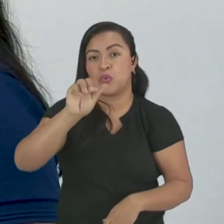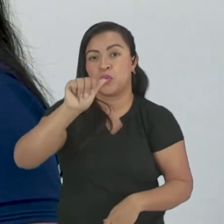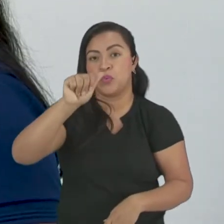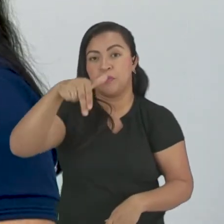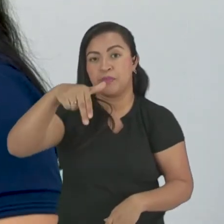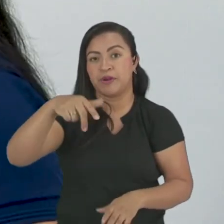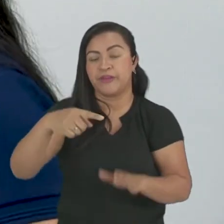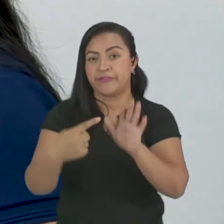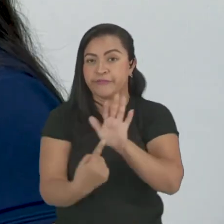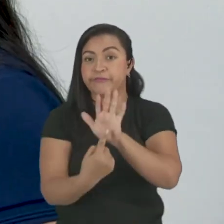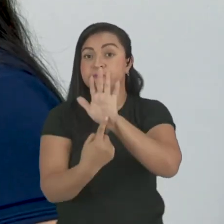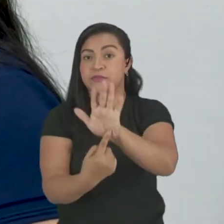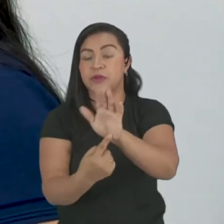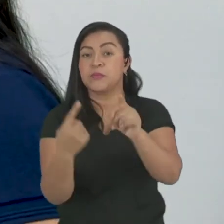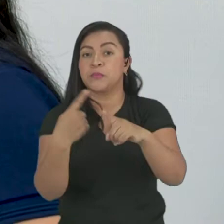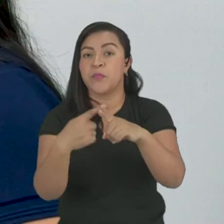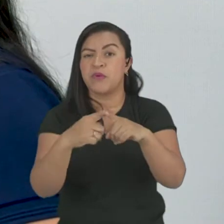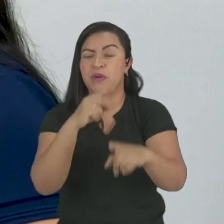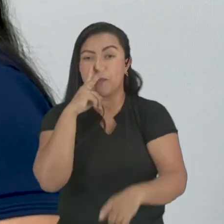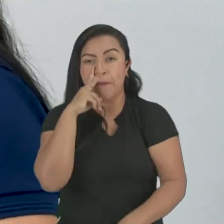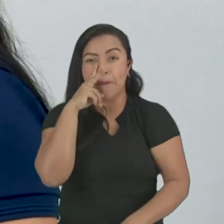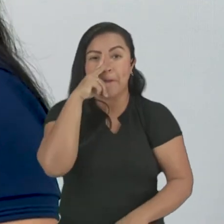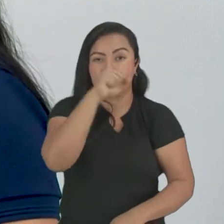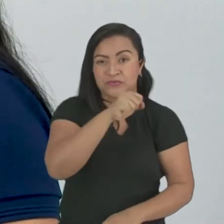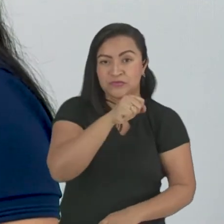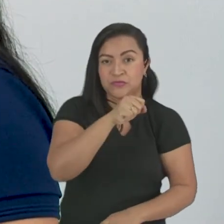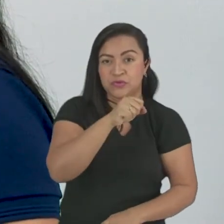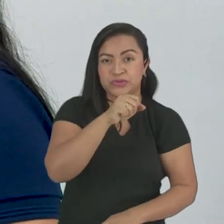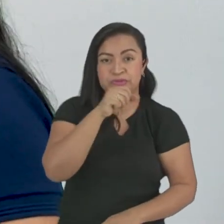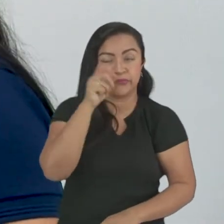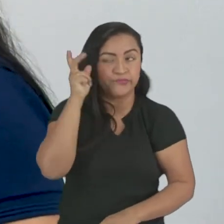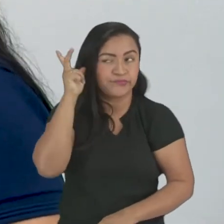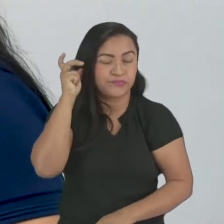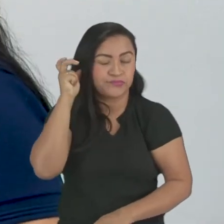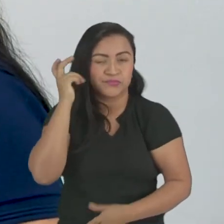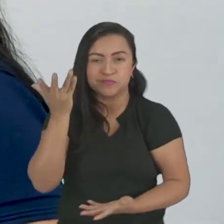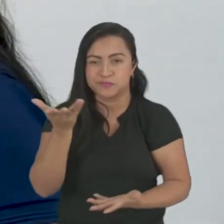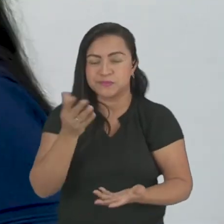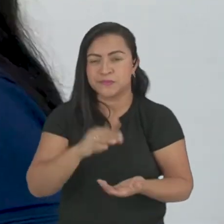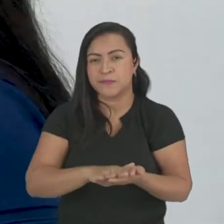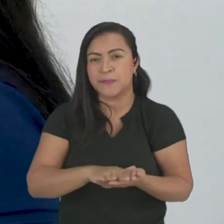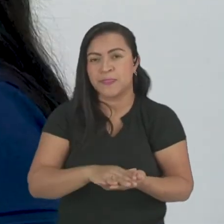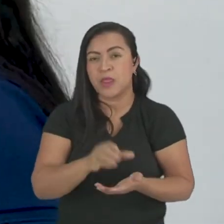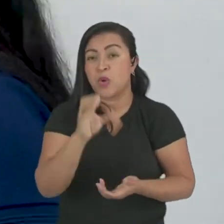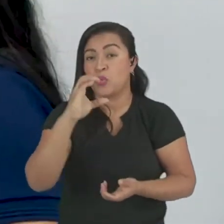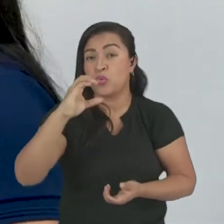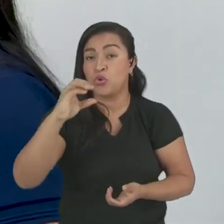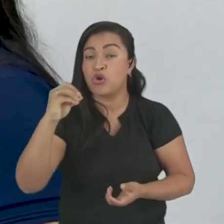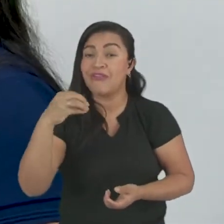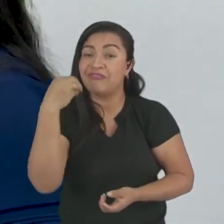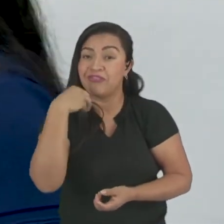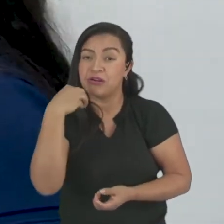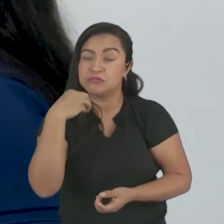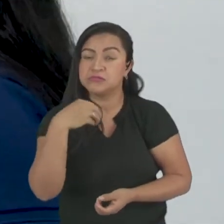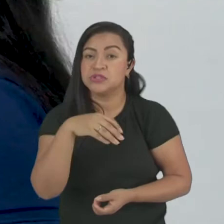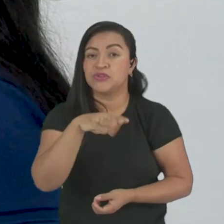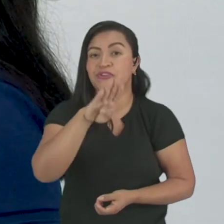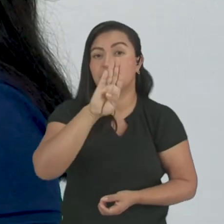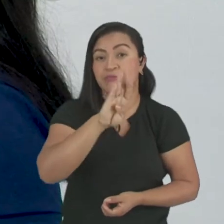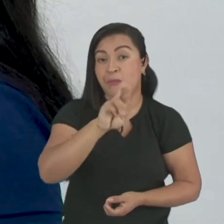forte, eu falo branco, eu não falo brancó. O có não é o mais forte, então eu falo branco.